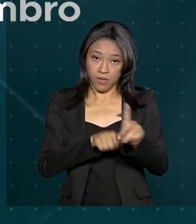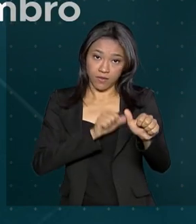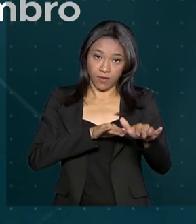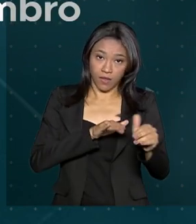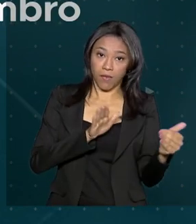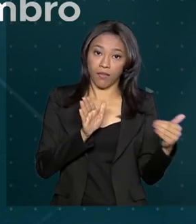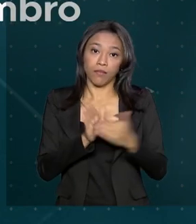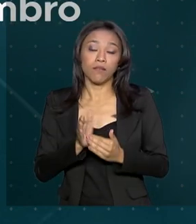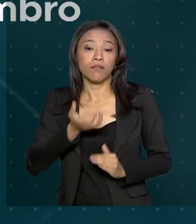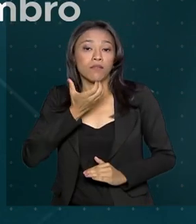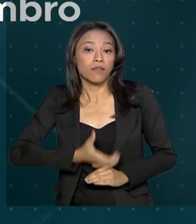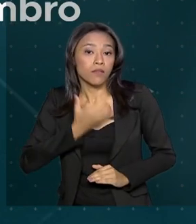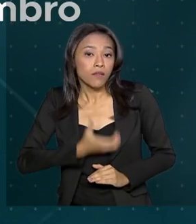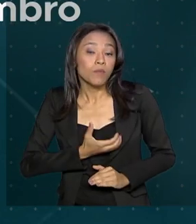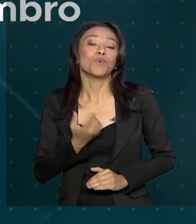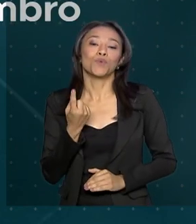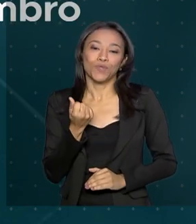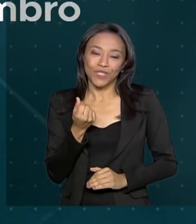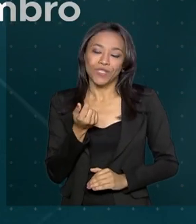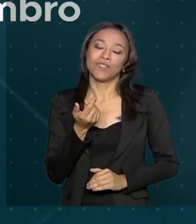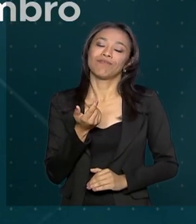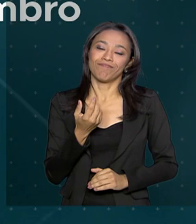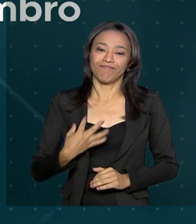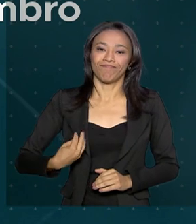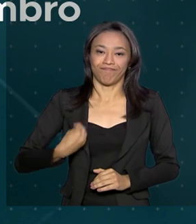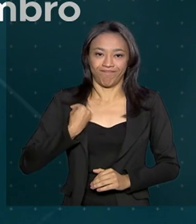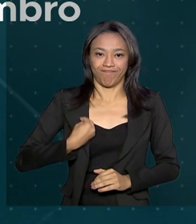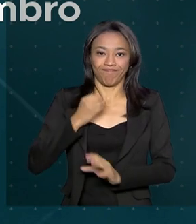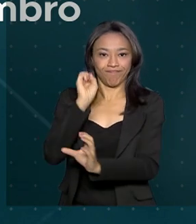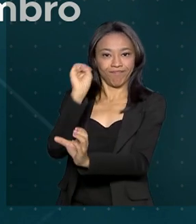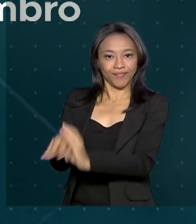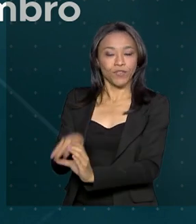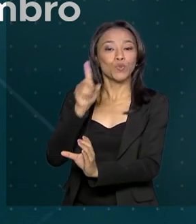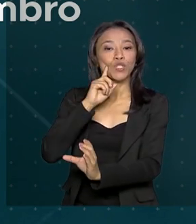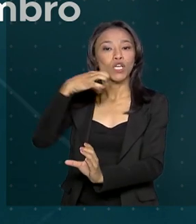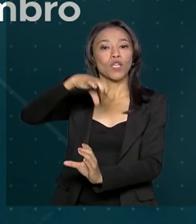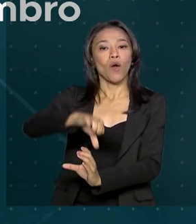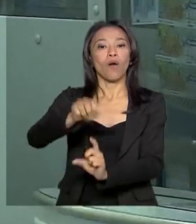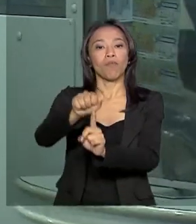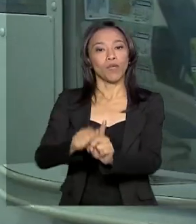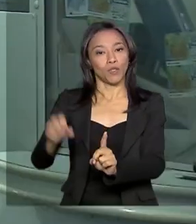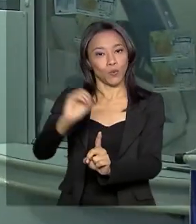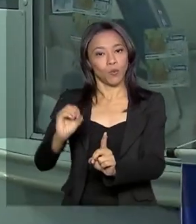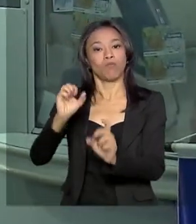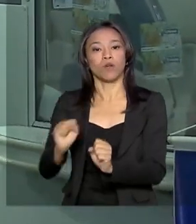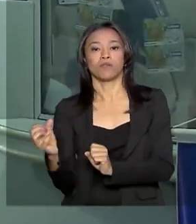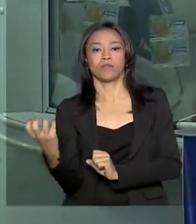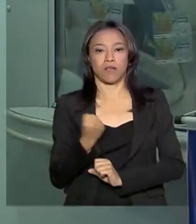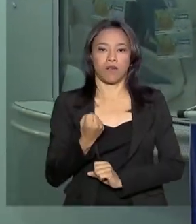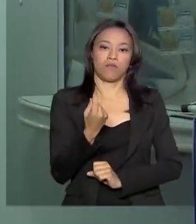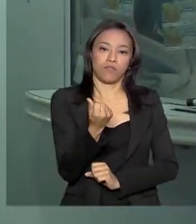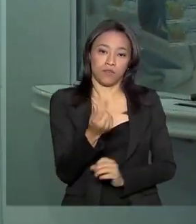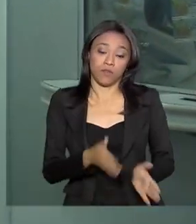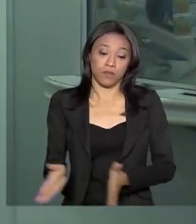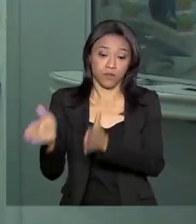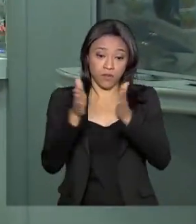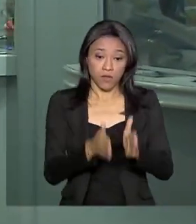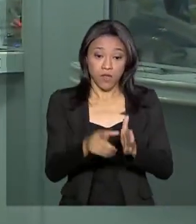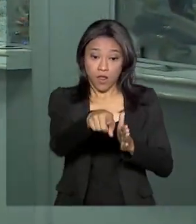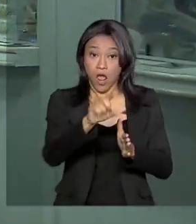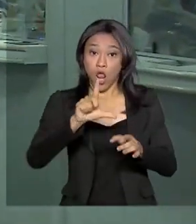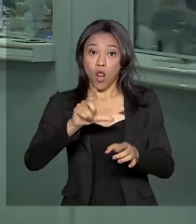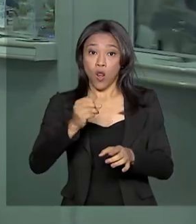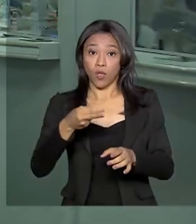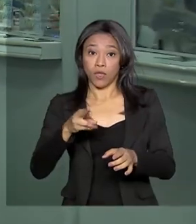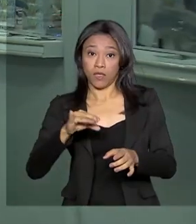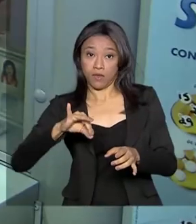a dezembro, o dinheiro estará disponível a partir do dia 9 de outubro. As casas lotéricas e os correspondentes